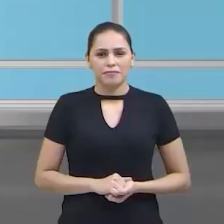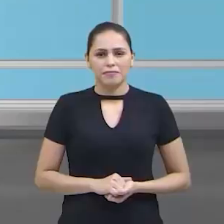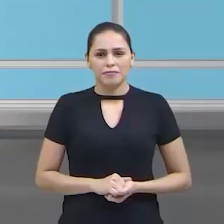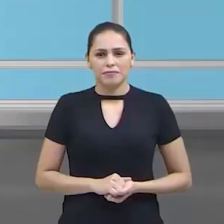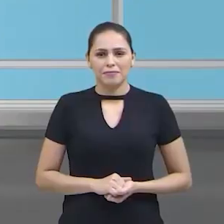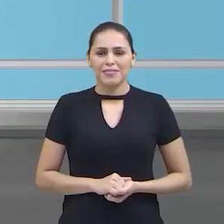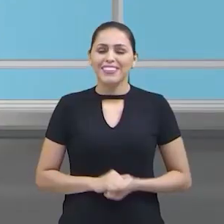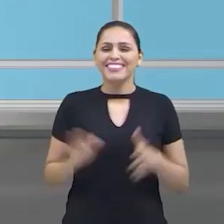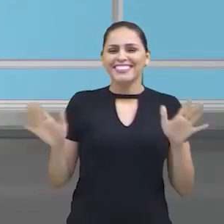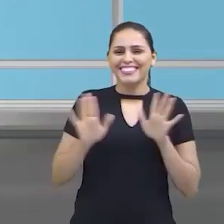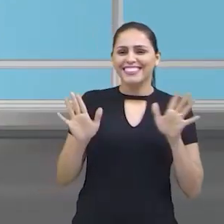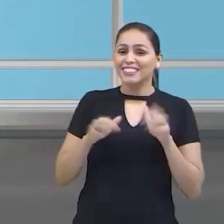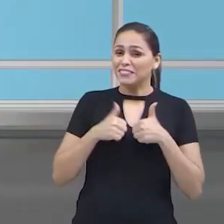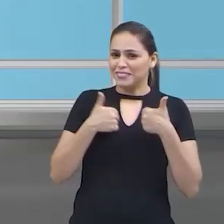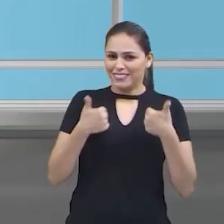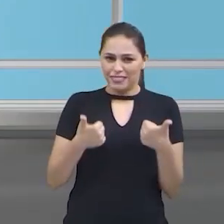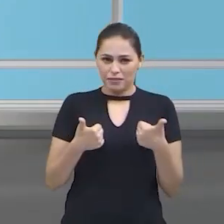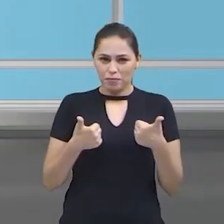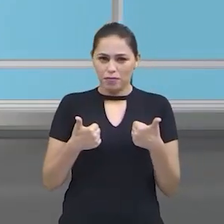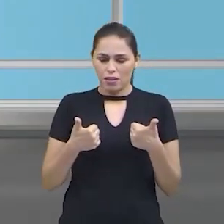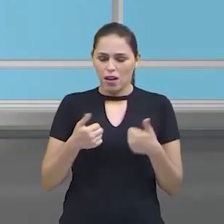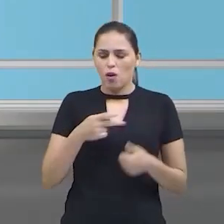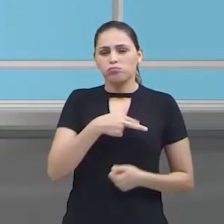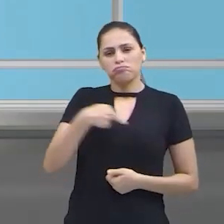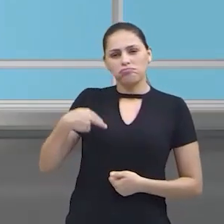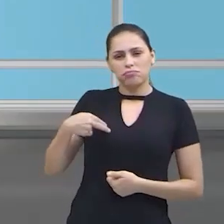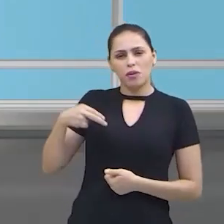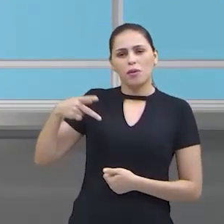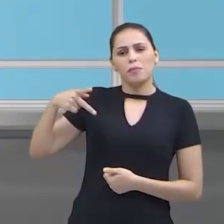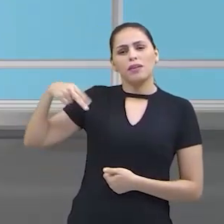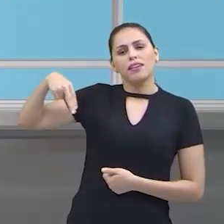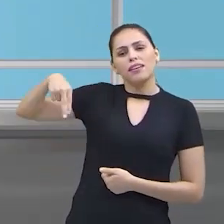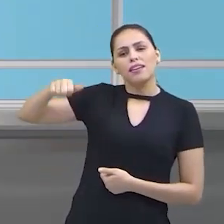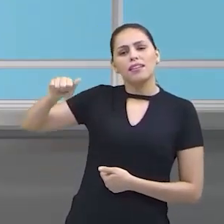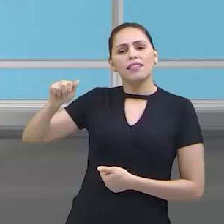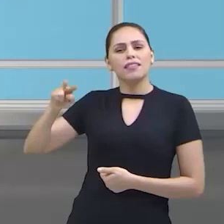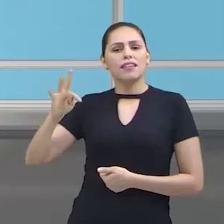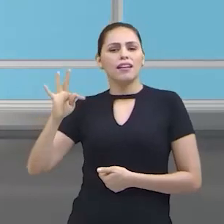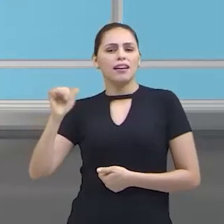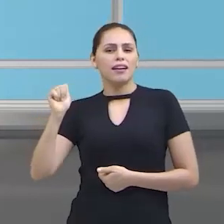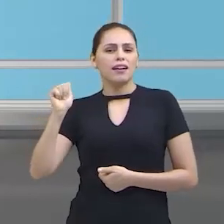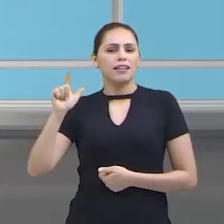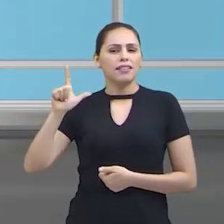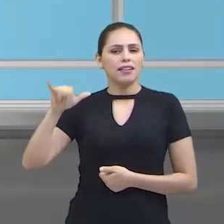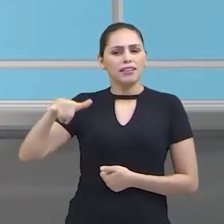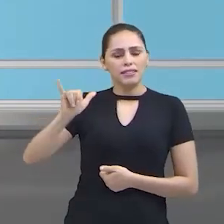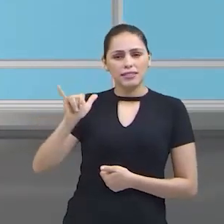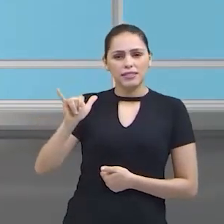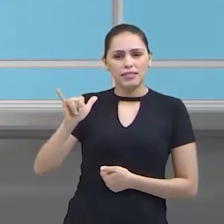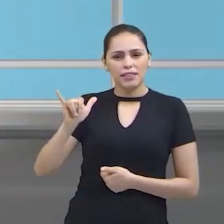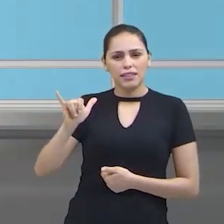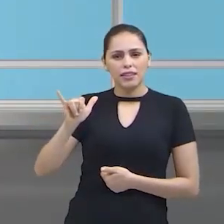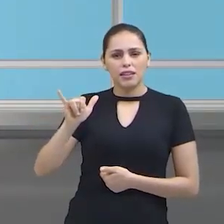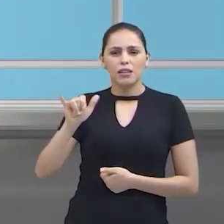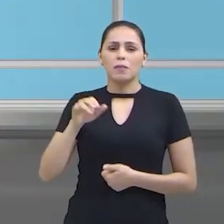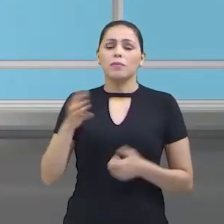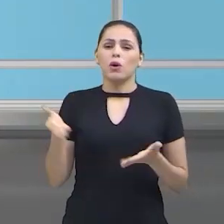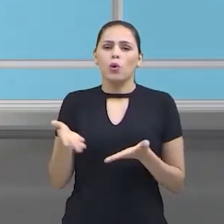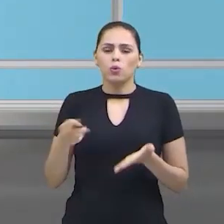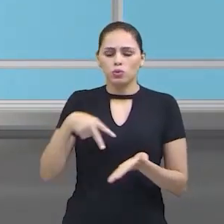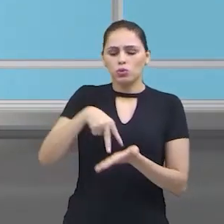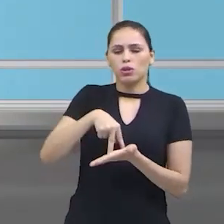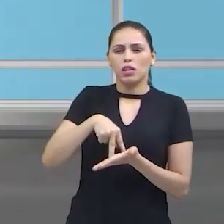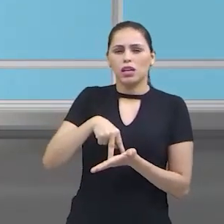Olá, tudo bem? Eu sou a professora Nathalie da Divisão de Educação Infantil da CEMED, estou aqui no Aula em Casa,